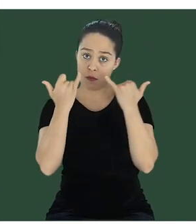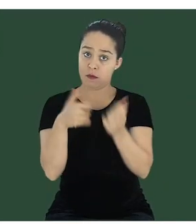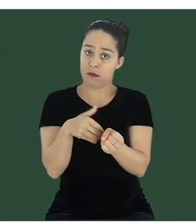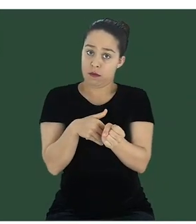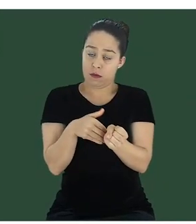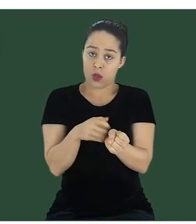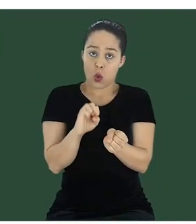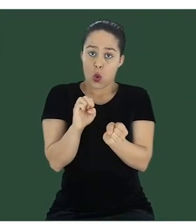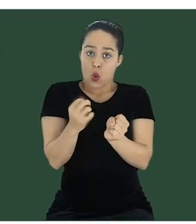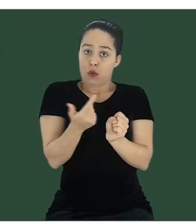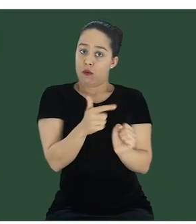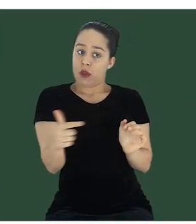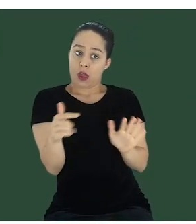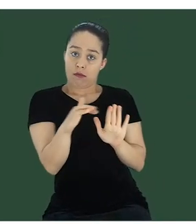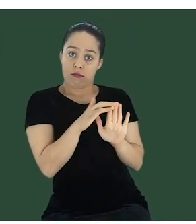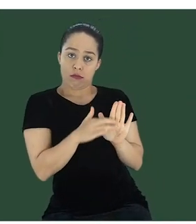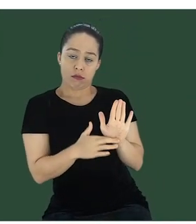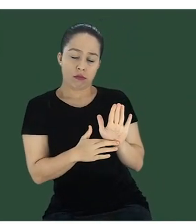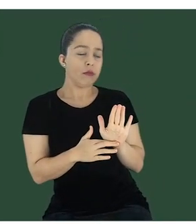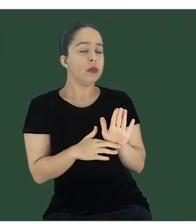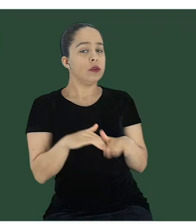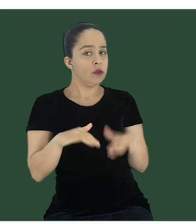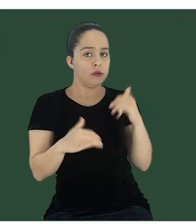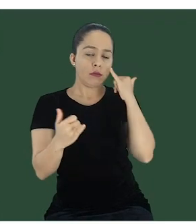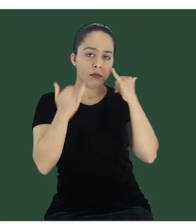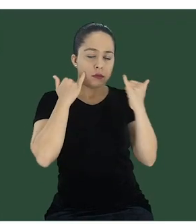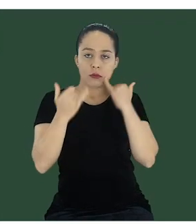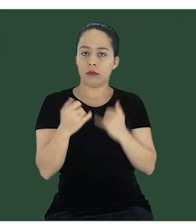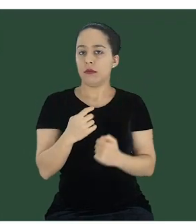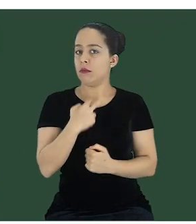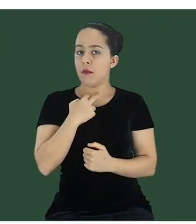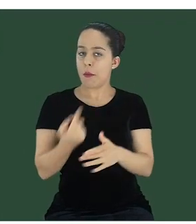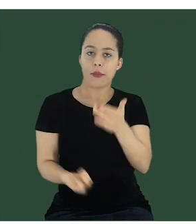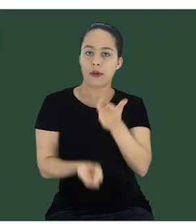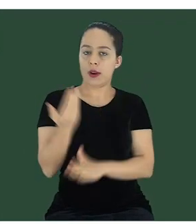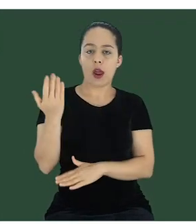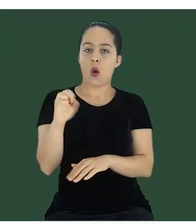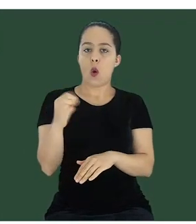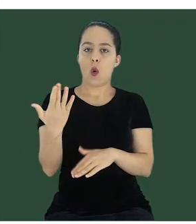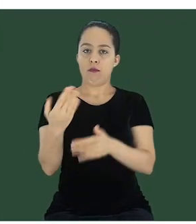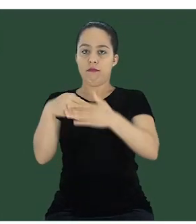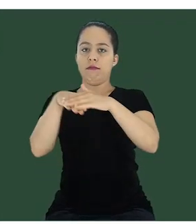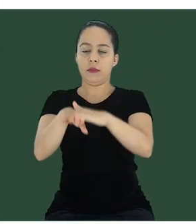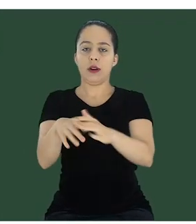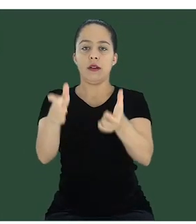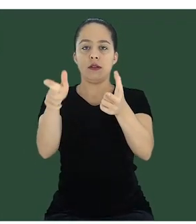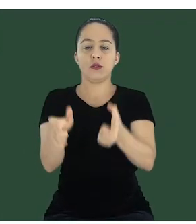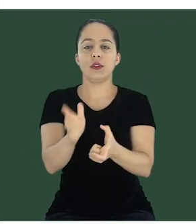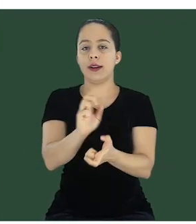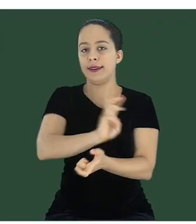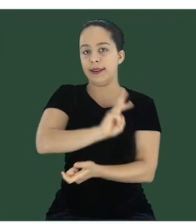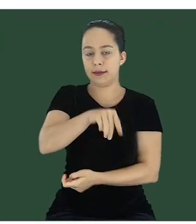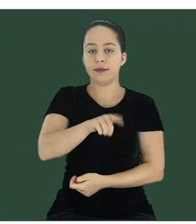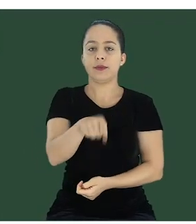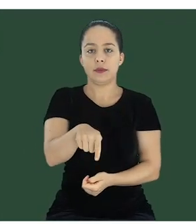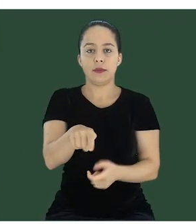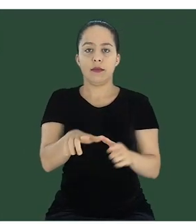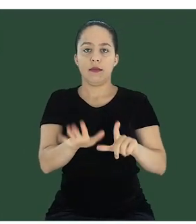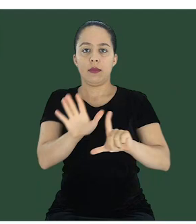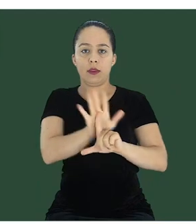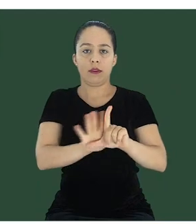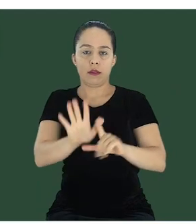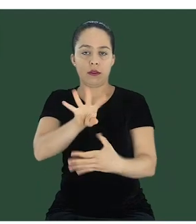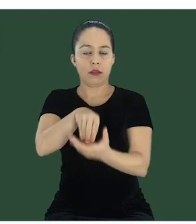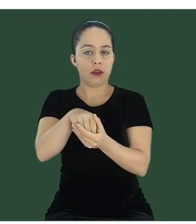Que as informações sigilosas ou não classificadas não devem ser criadas, armazenadas ou processadas nos